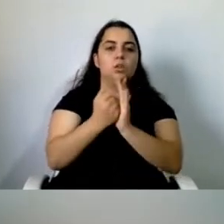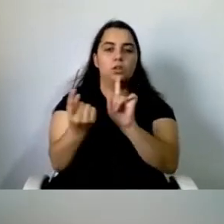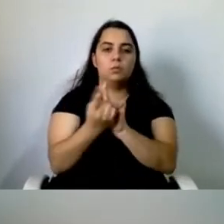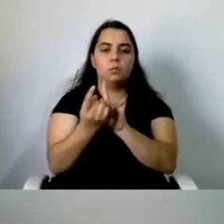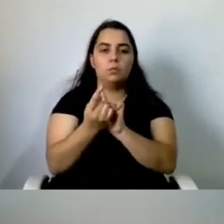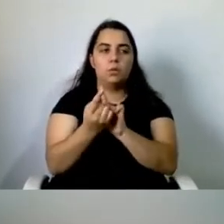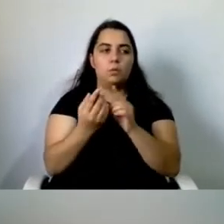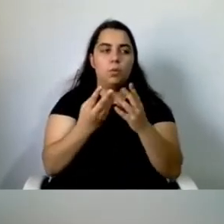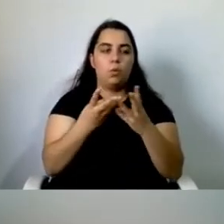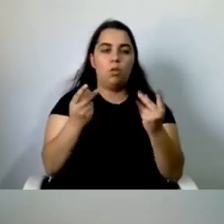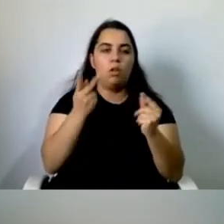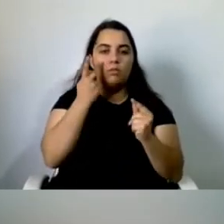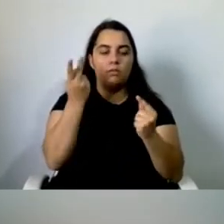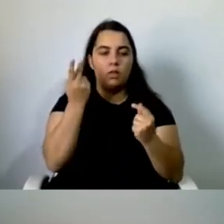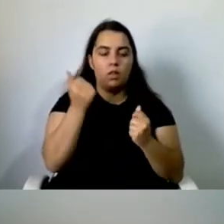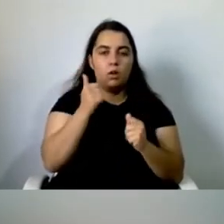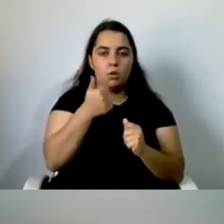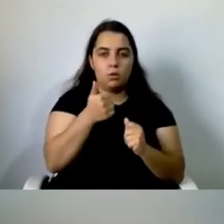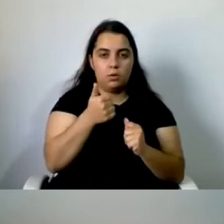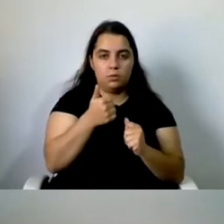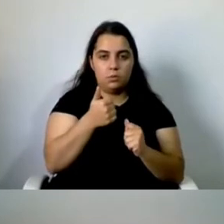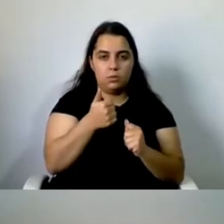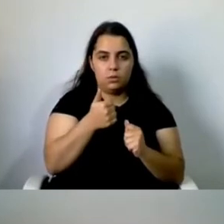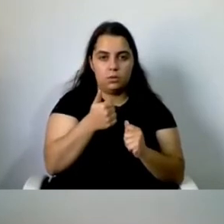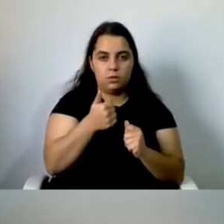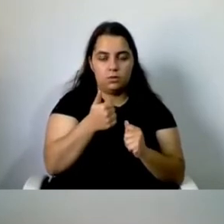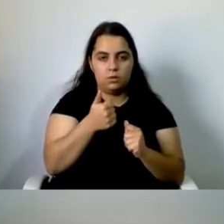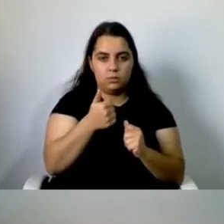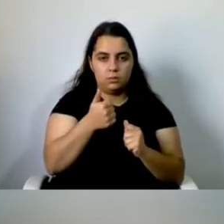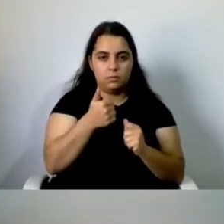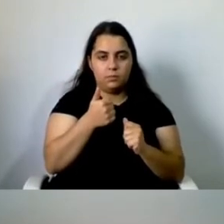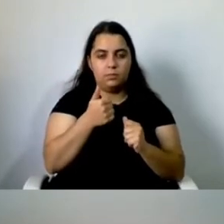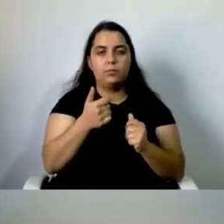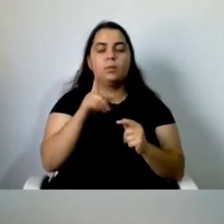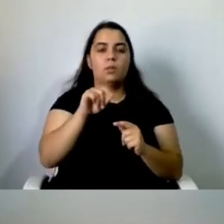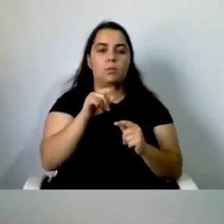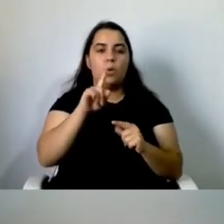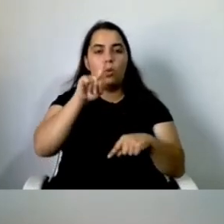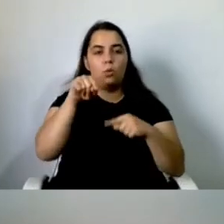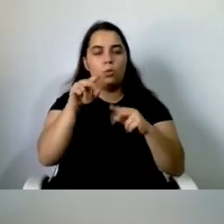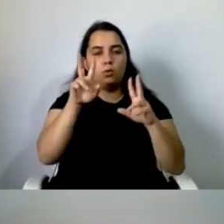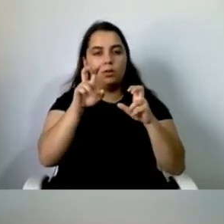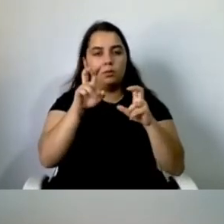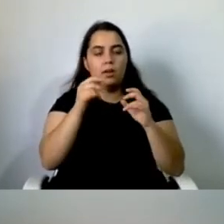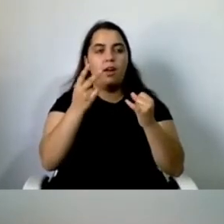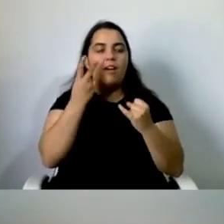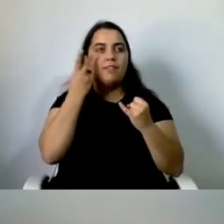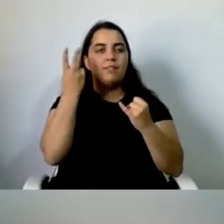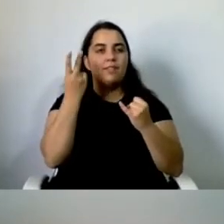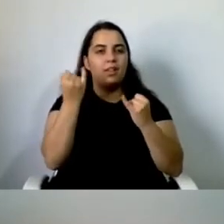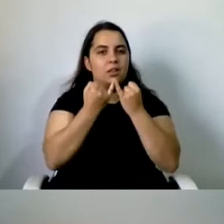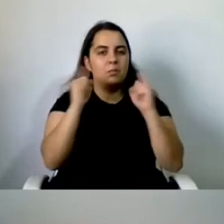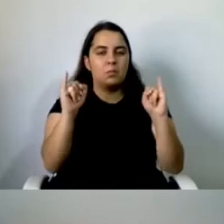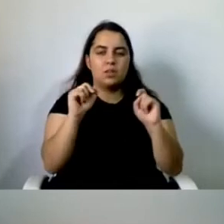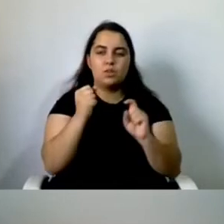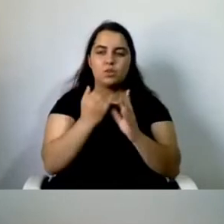e daí trazer aqui um tema que é vida independente não pode ser o combate